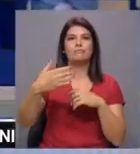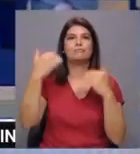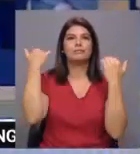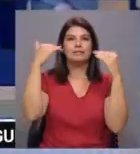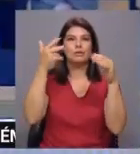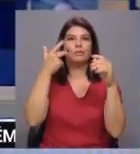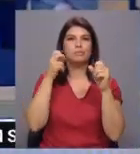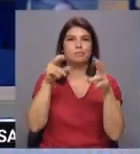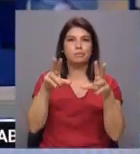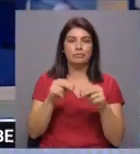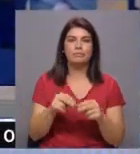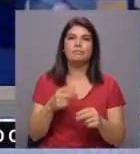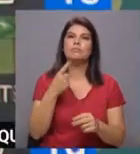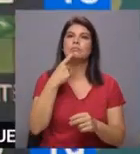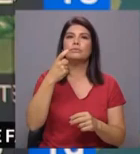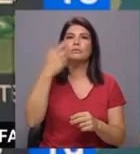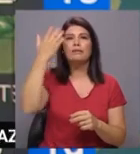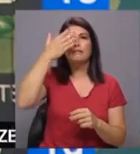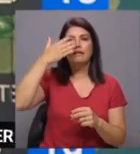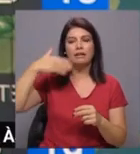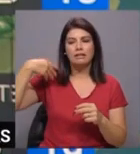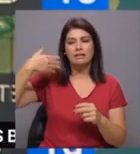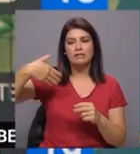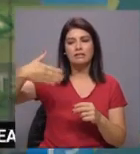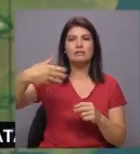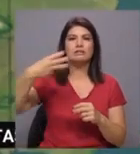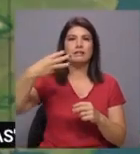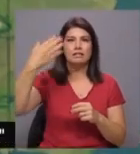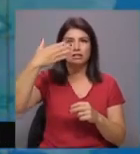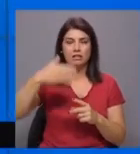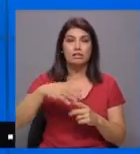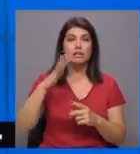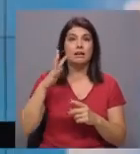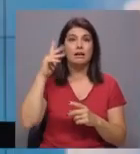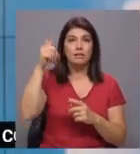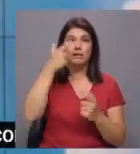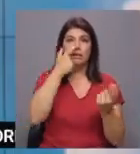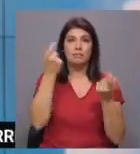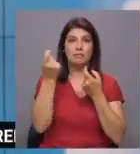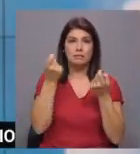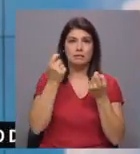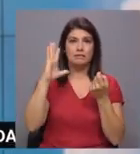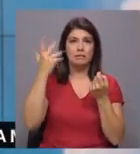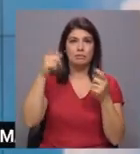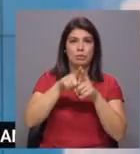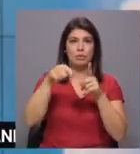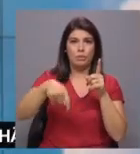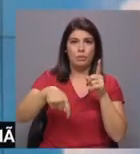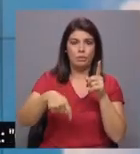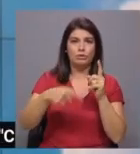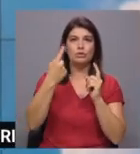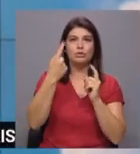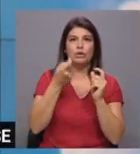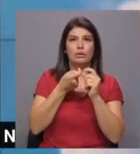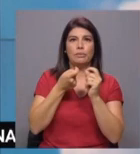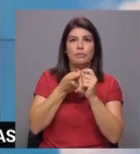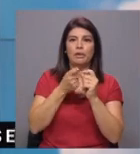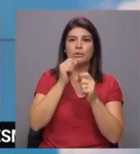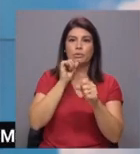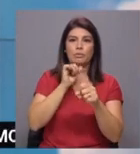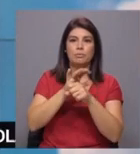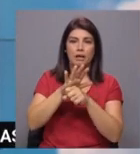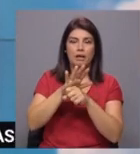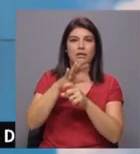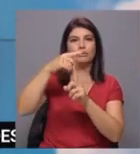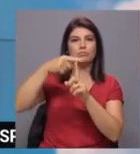Próximos três dias, Bruno? Amanhã é um dia muito similar, há uma pequena descida da temperatura máxima no litoral norte e centro,